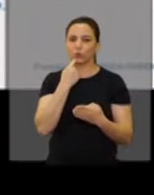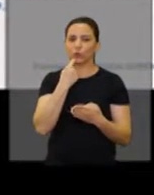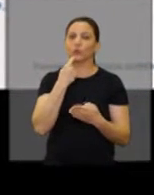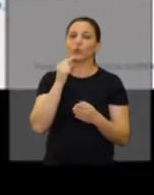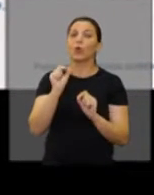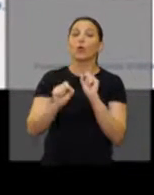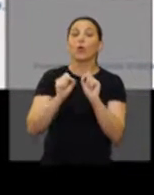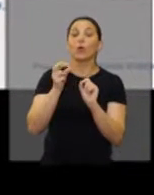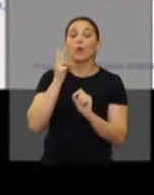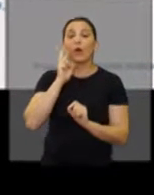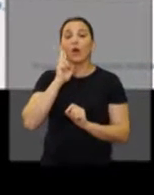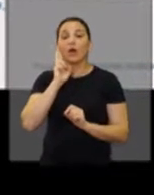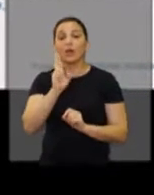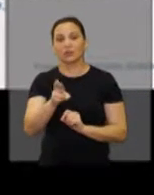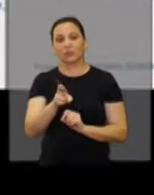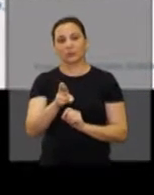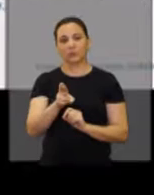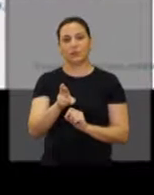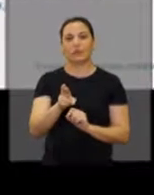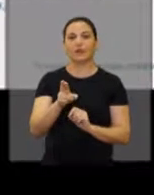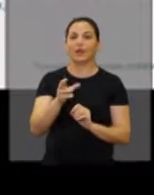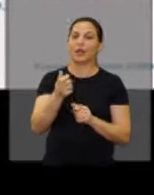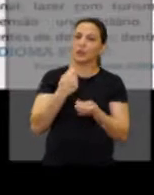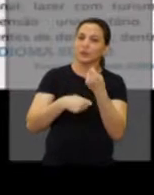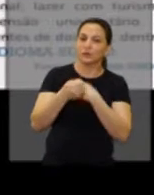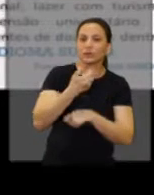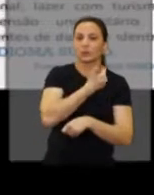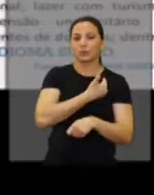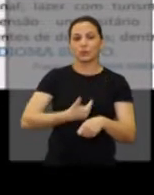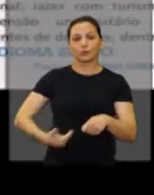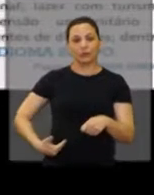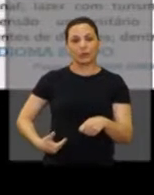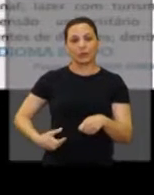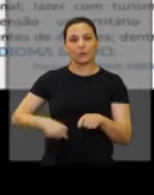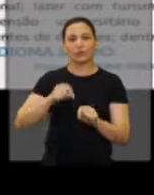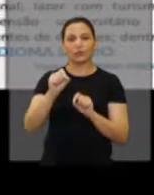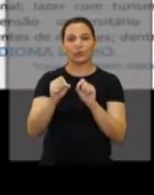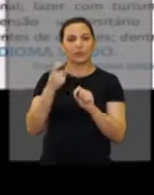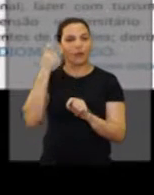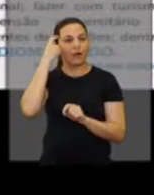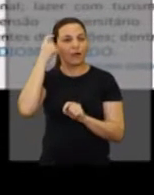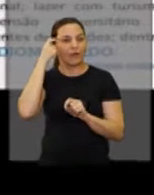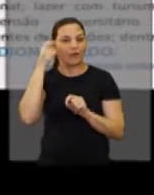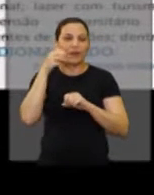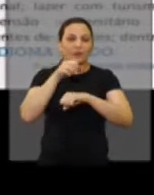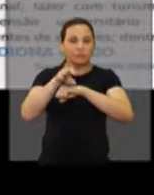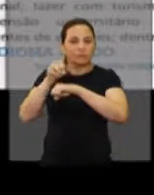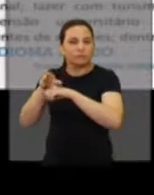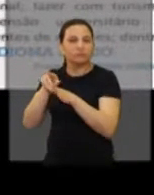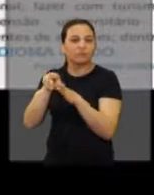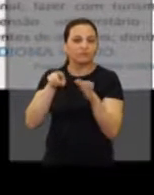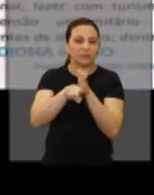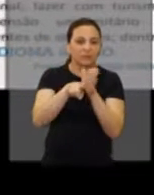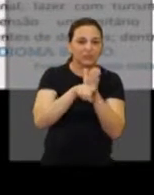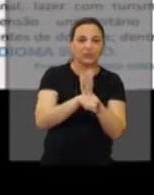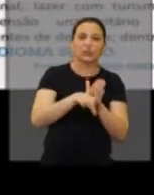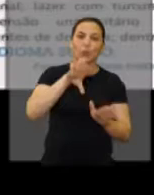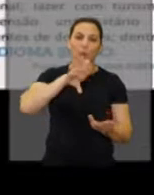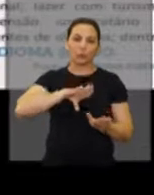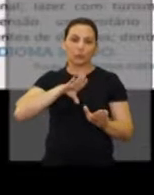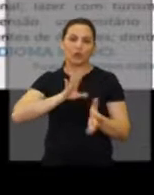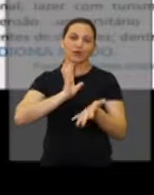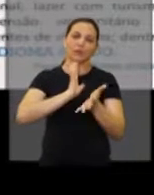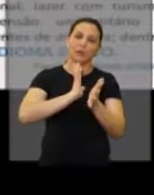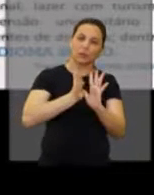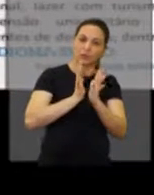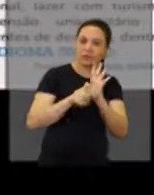É uma gestão de governança que nós estamos propondo. A ideia é difundir estudos aplicados na língua portuguesa e na